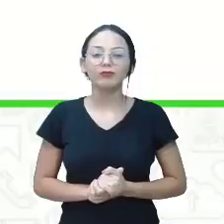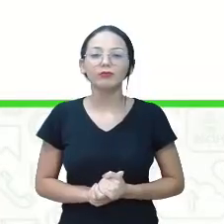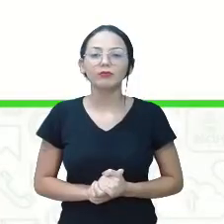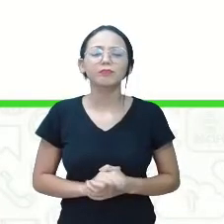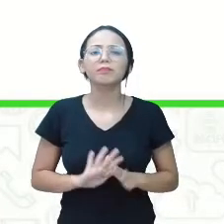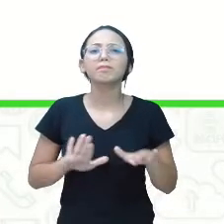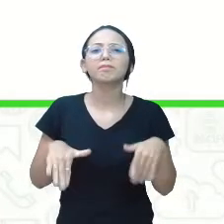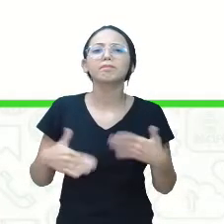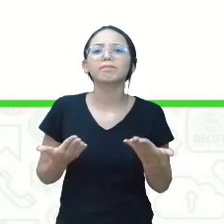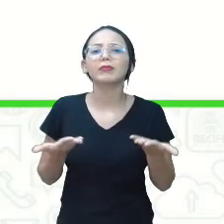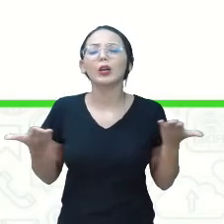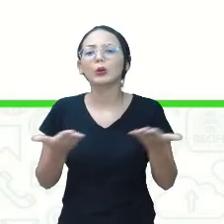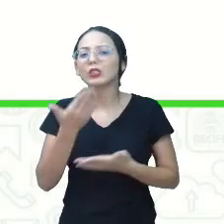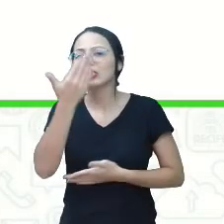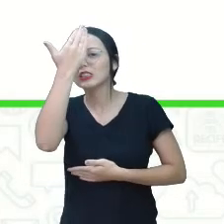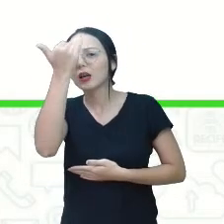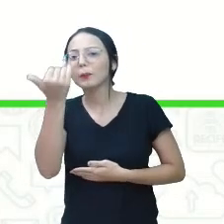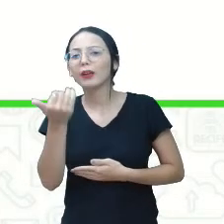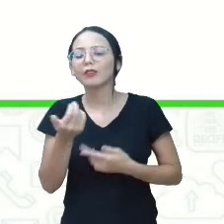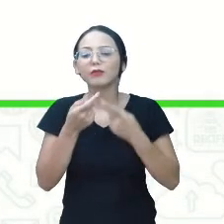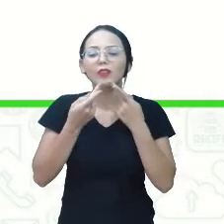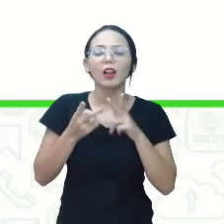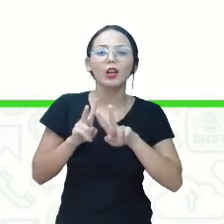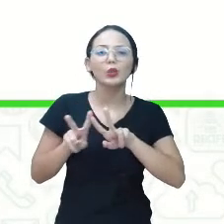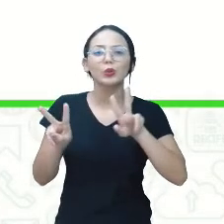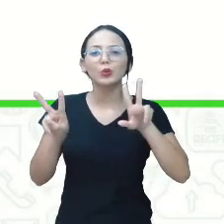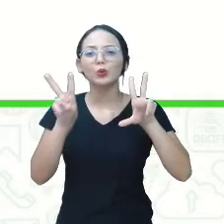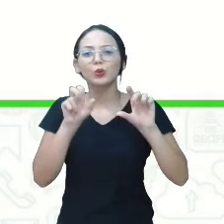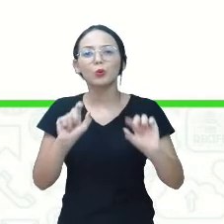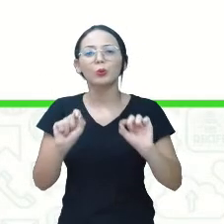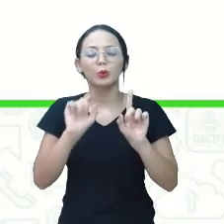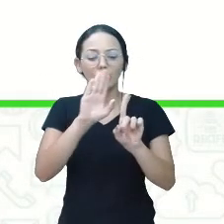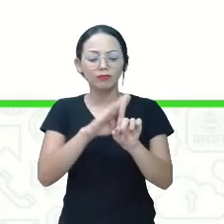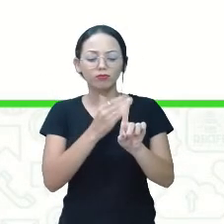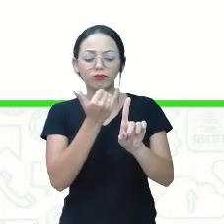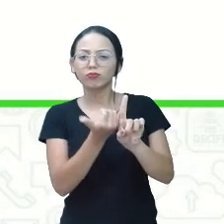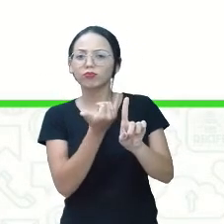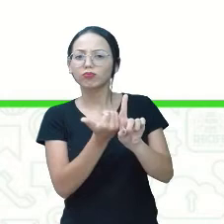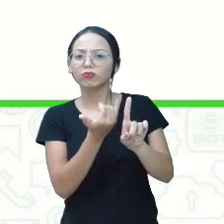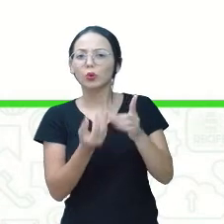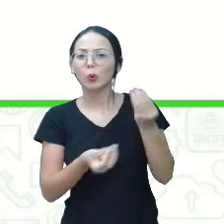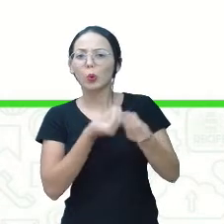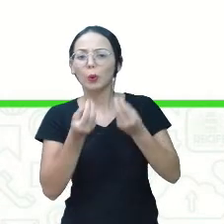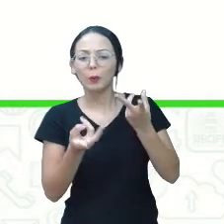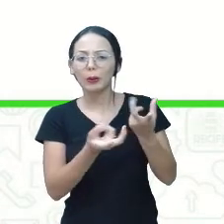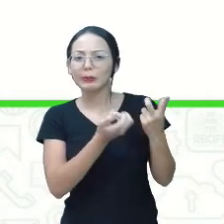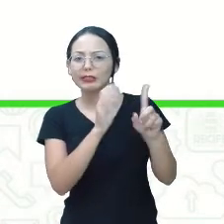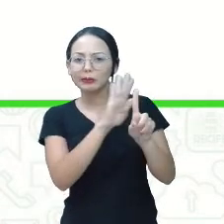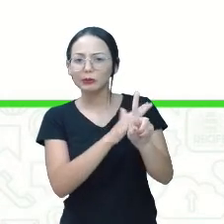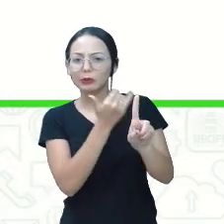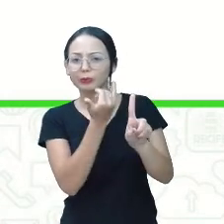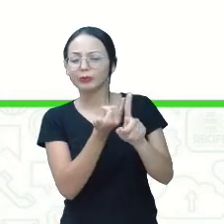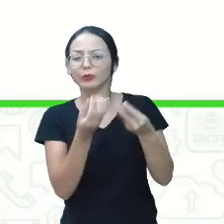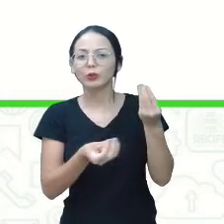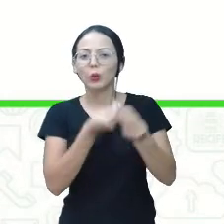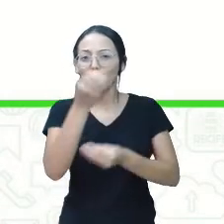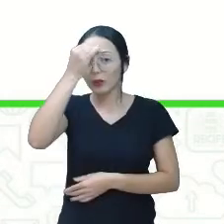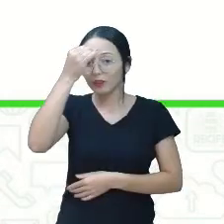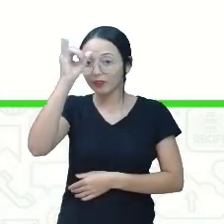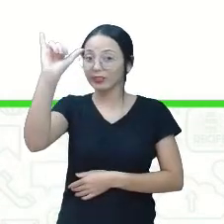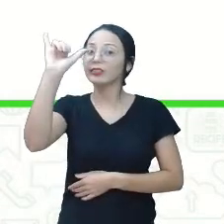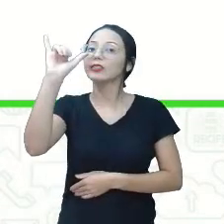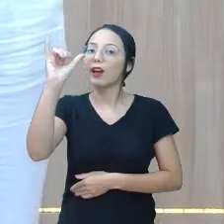E aí nós vamos saber, vamos falar um pouco sobre o bullying, como identificá-lo, como combatê-lo e